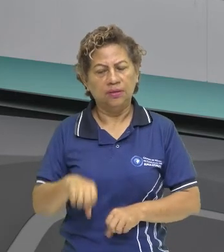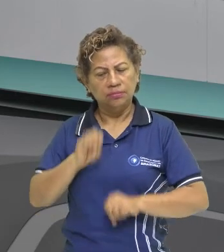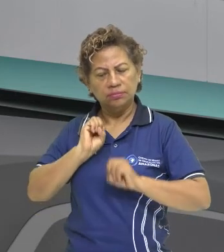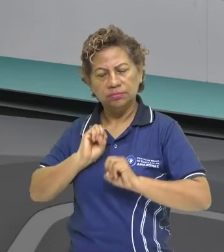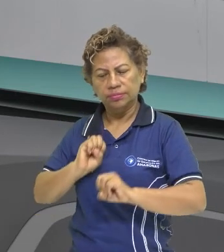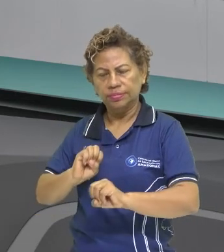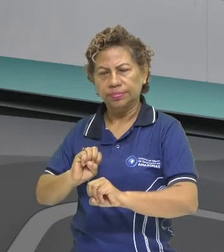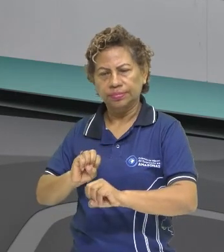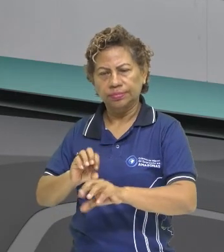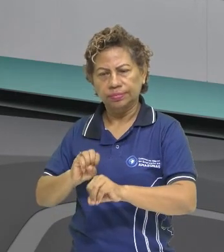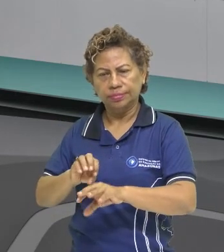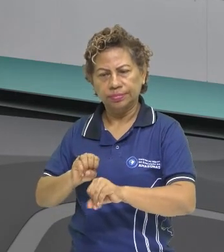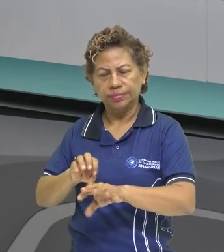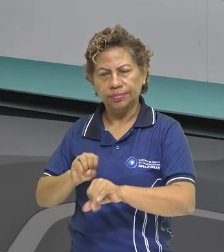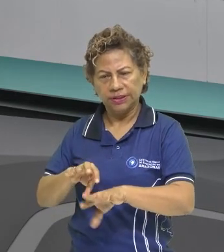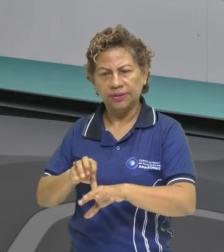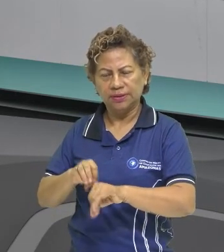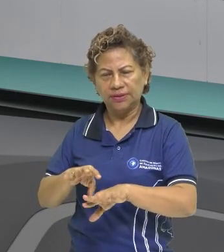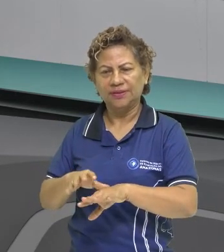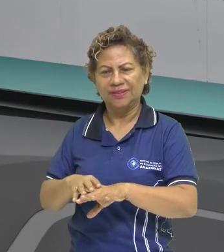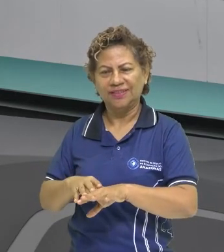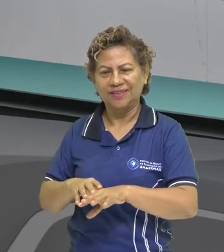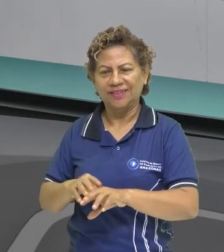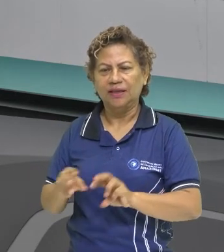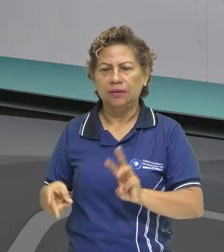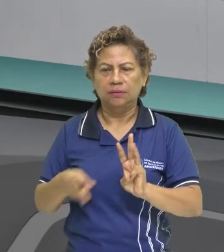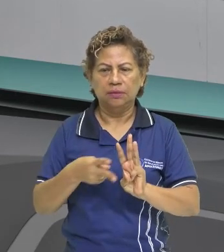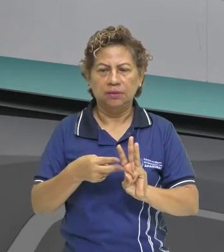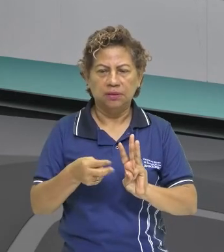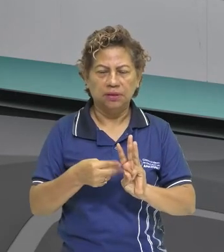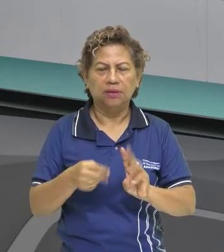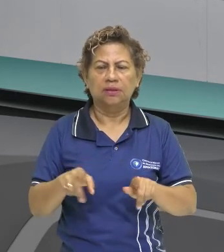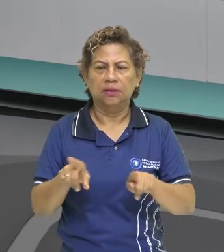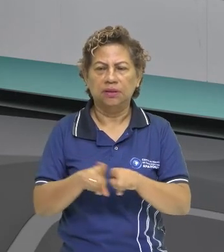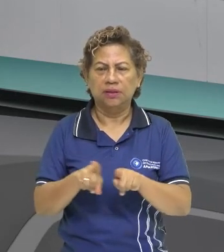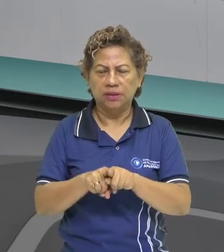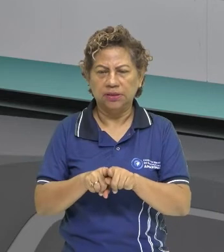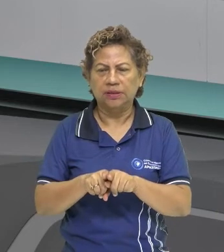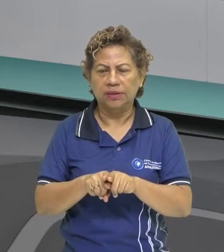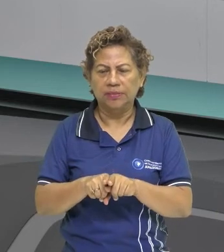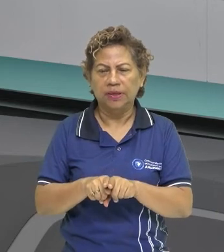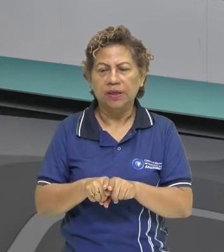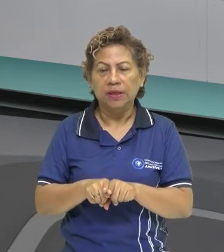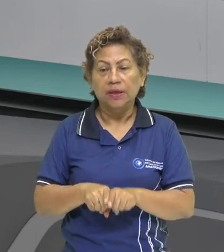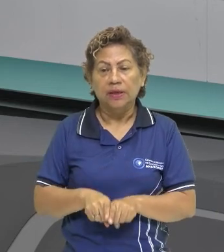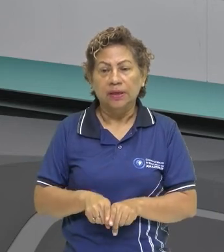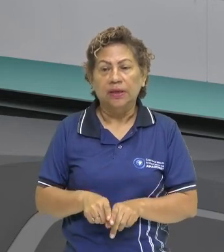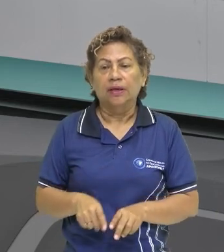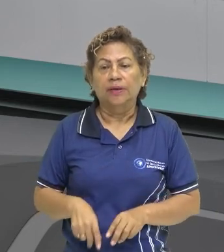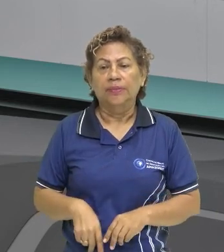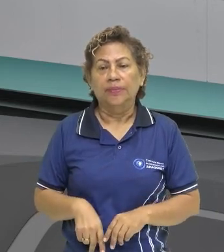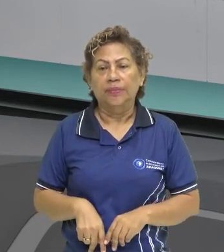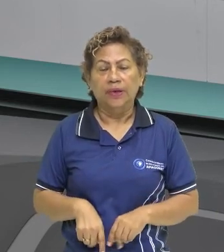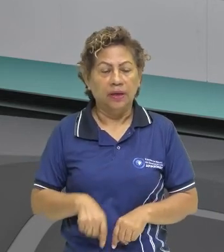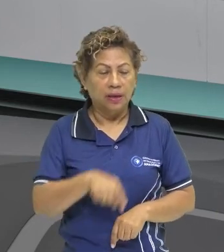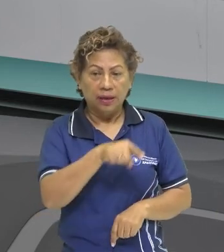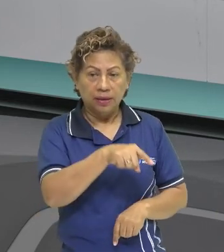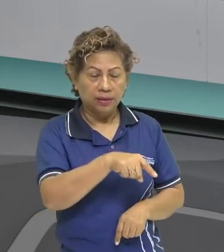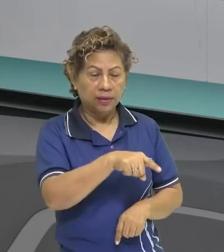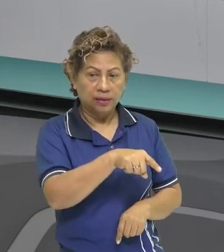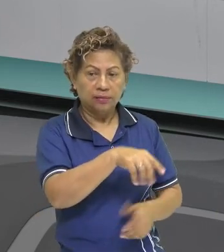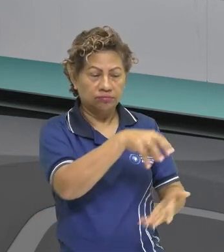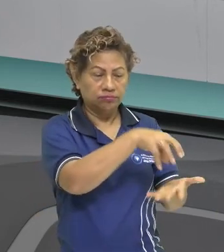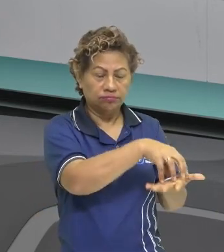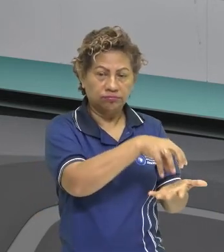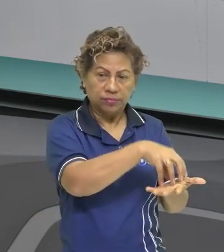indígenas, né, a catequização dos indígenas e também para doutrinar para os colonos, ele também evangelizava os